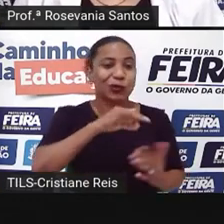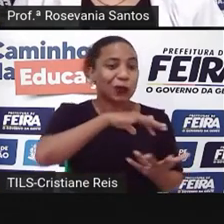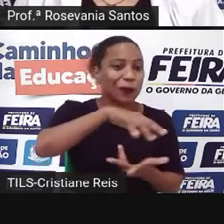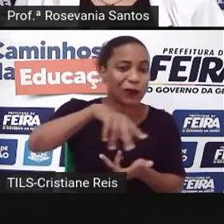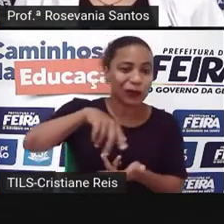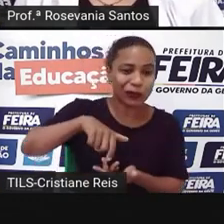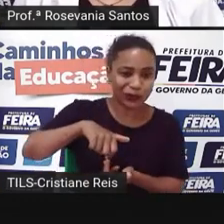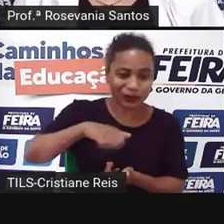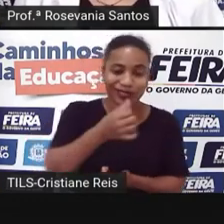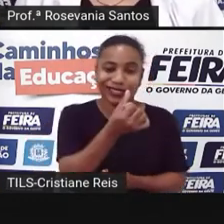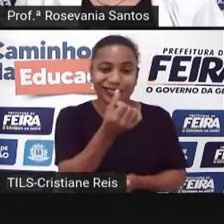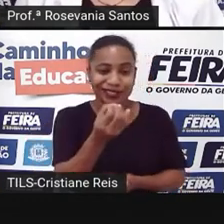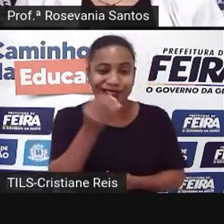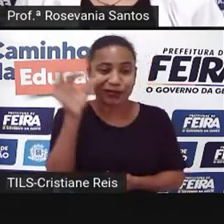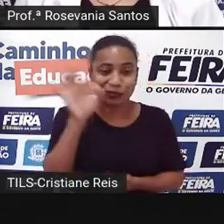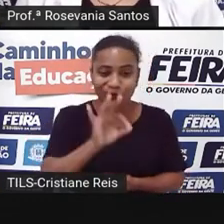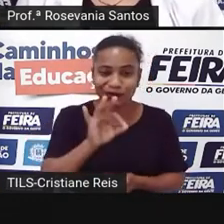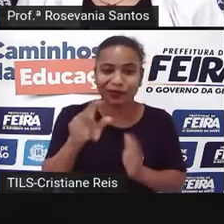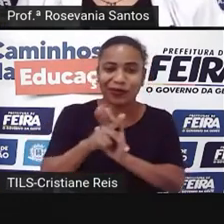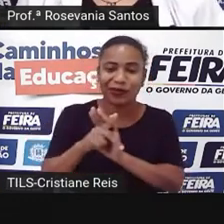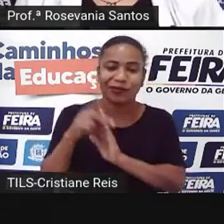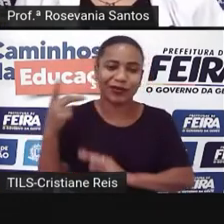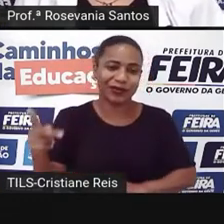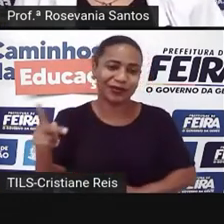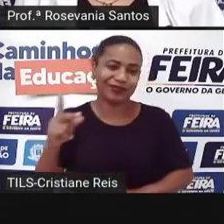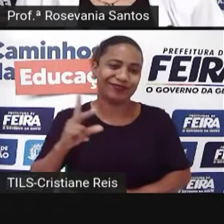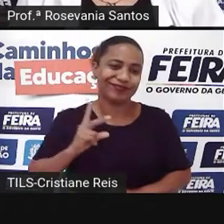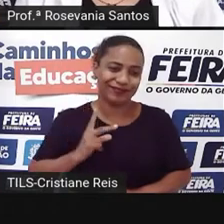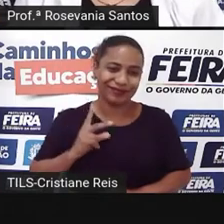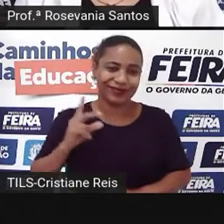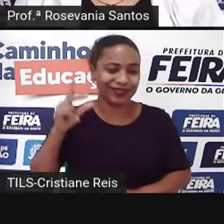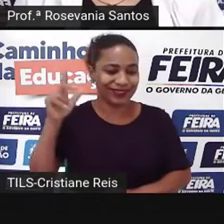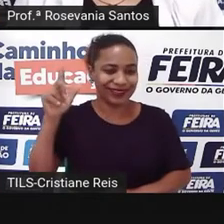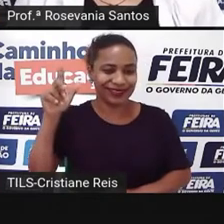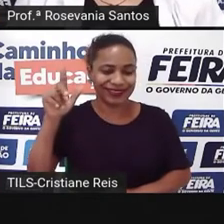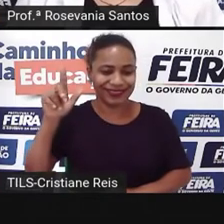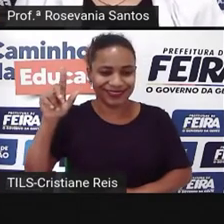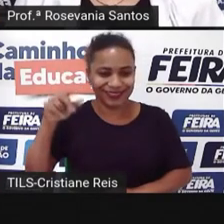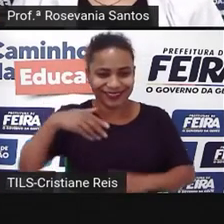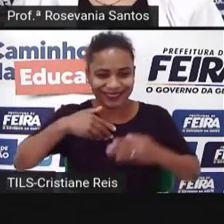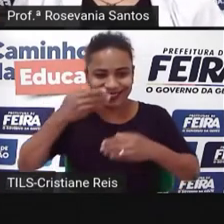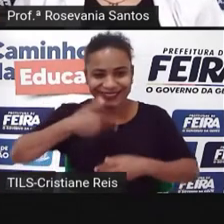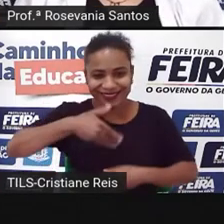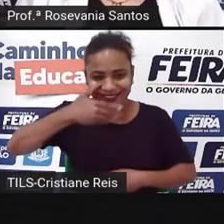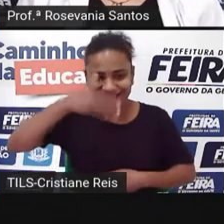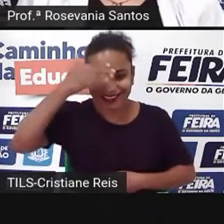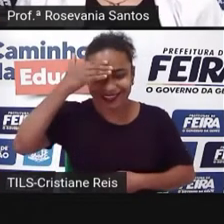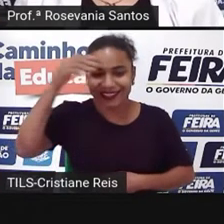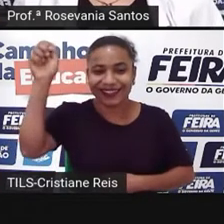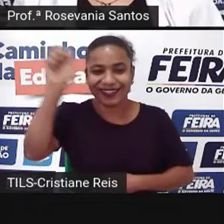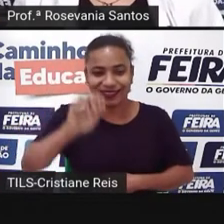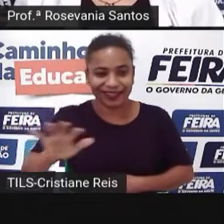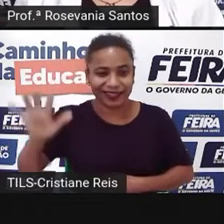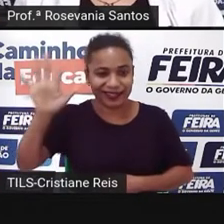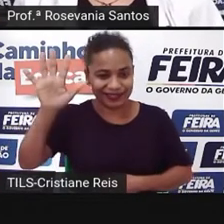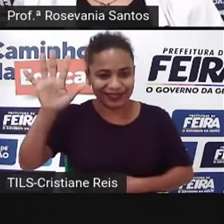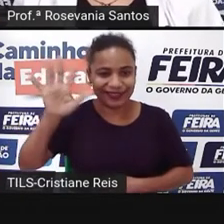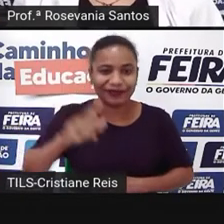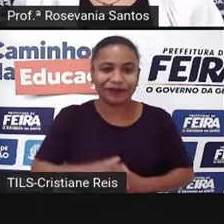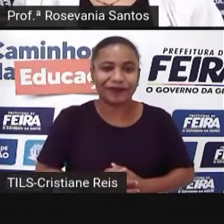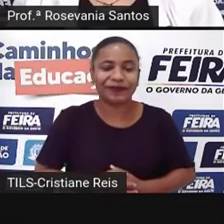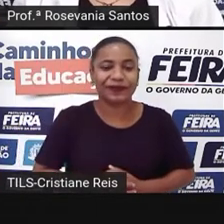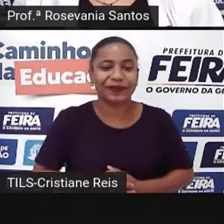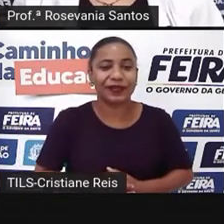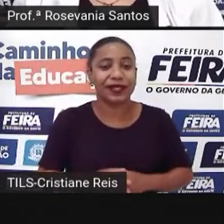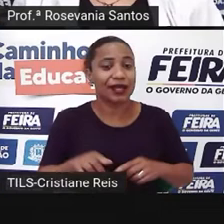é muito dinheiro. Muito, muito mesmo, né? Por isso que essa região tem muitos conflitos também. Então, o outro pontinho é a Ásia